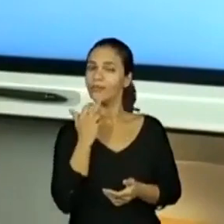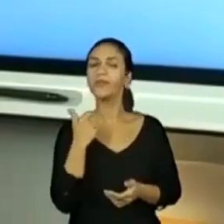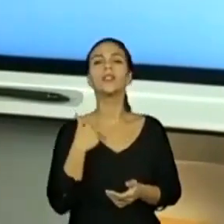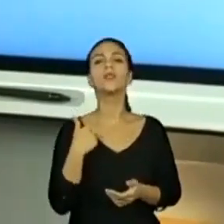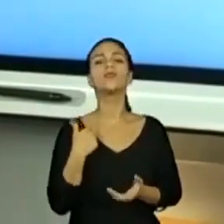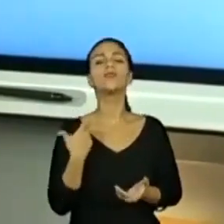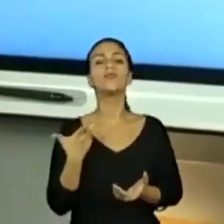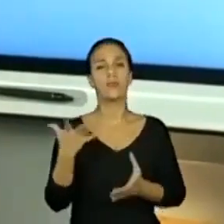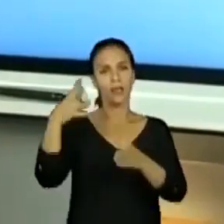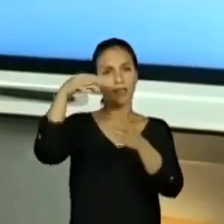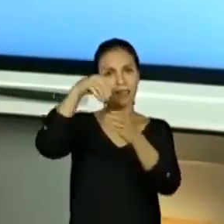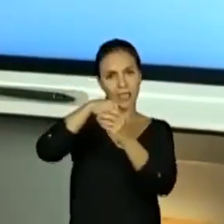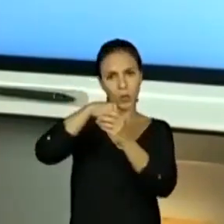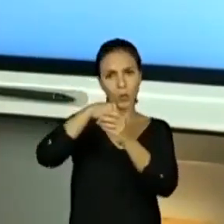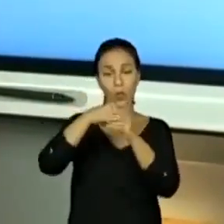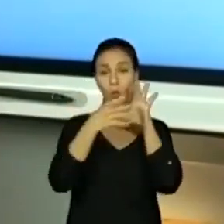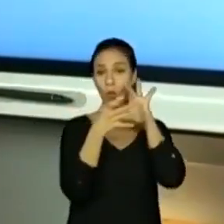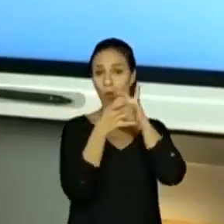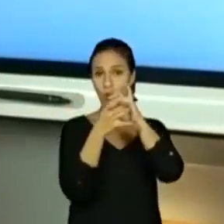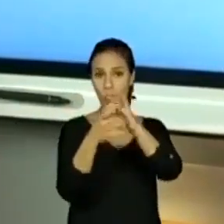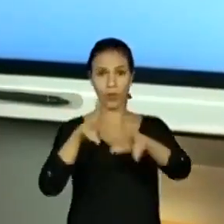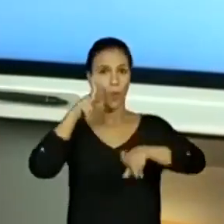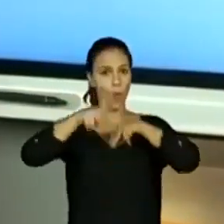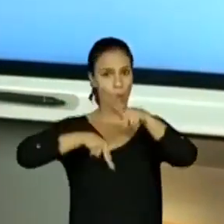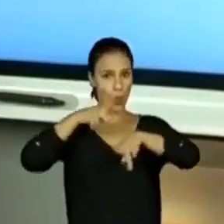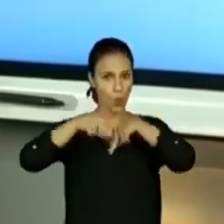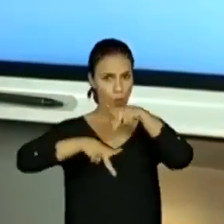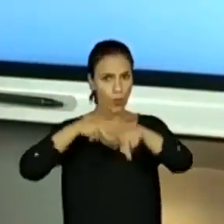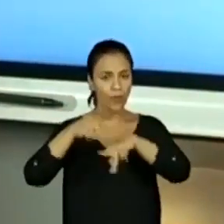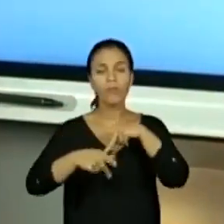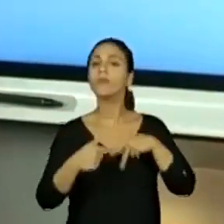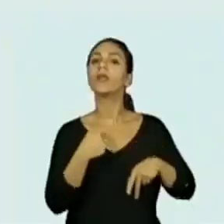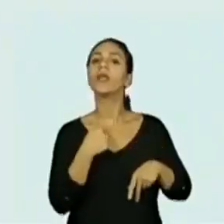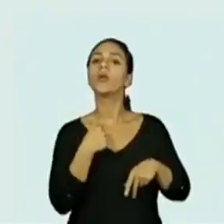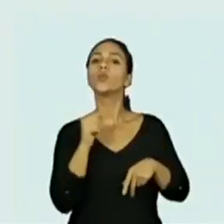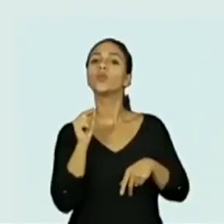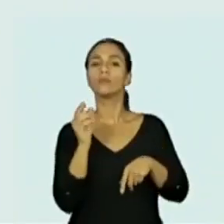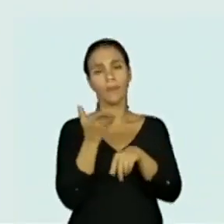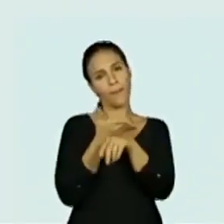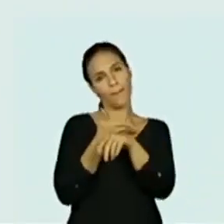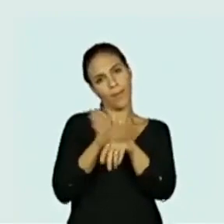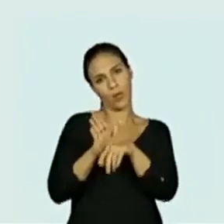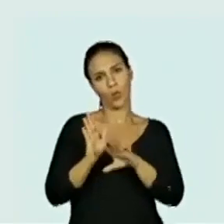dentro do contexto populacional, eu sou branco.